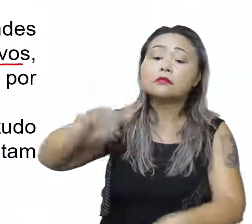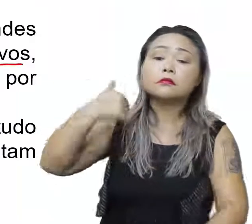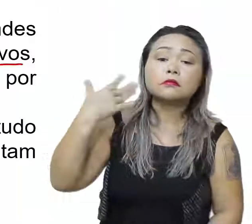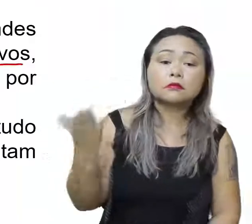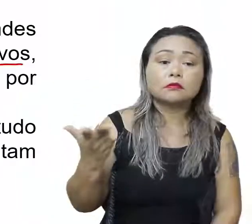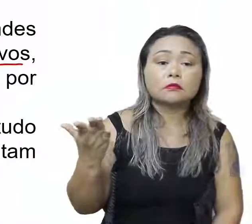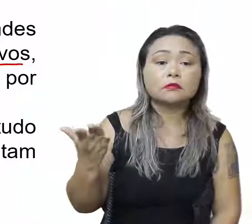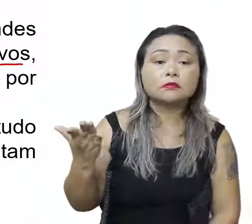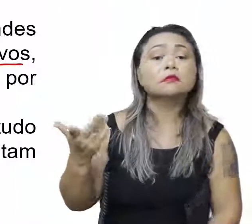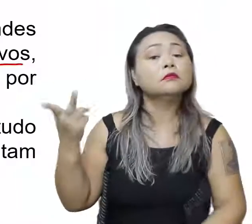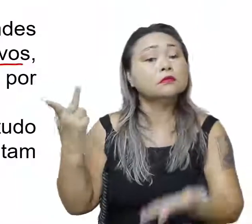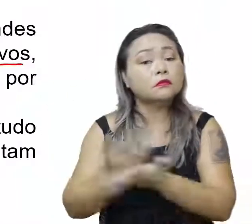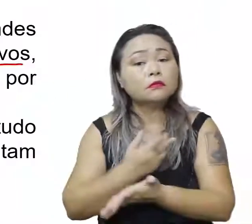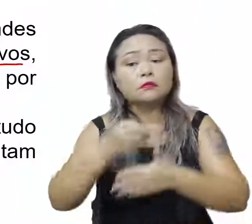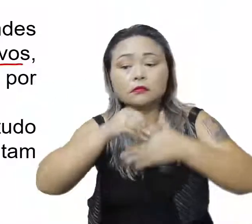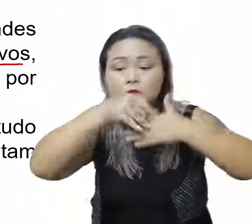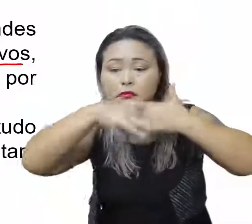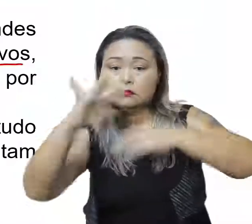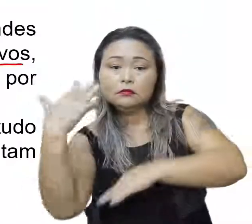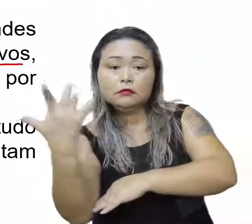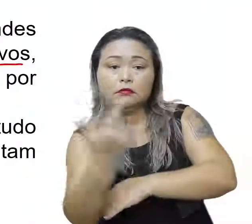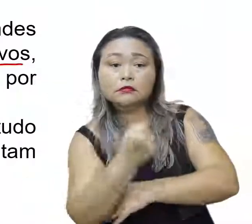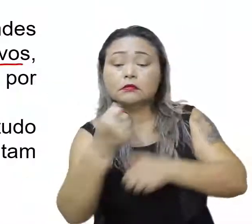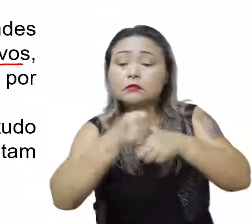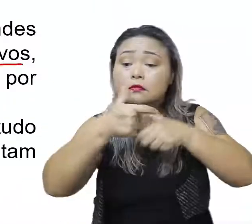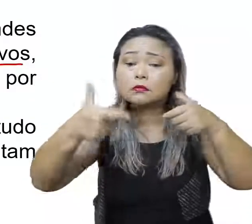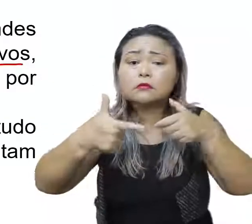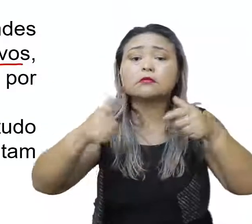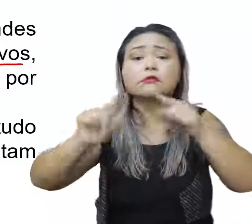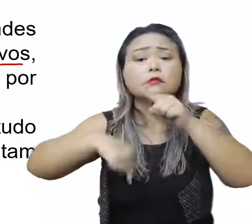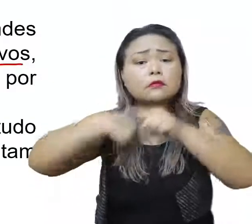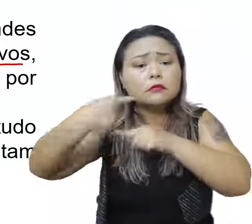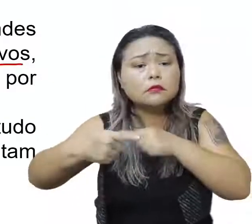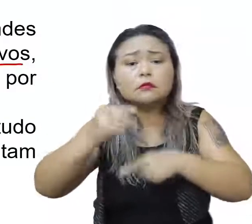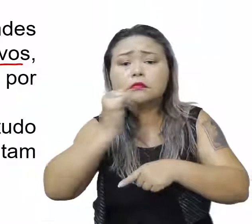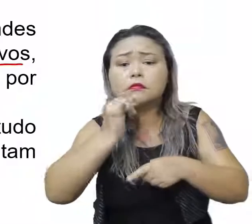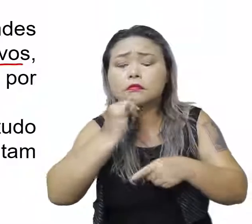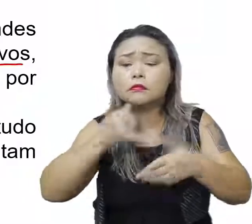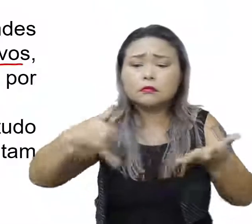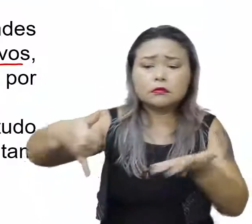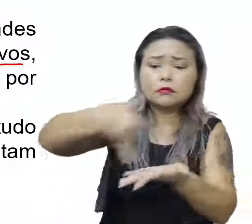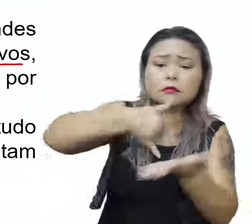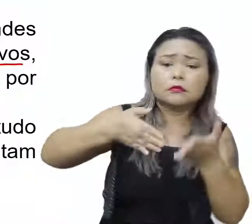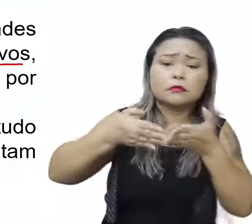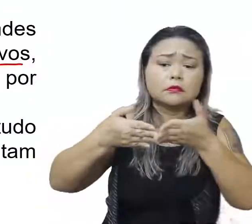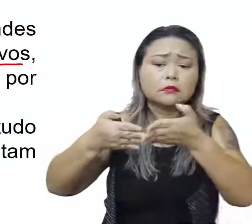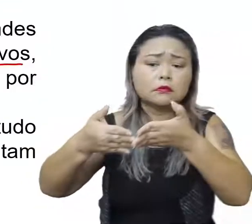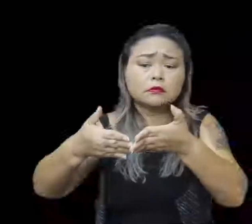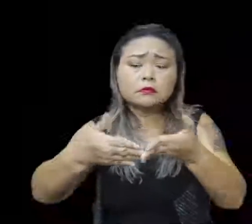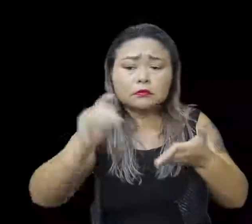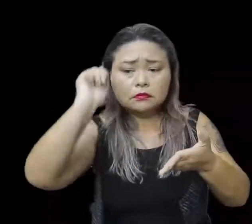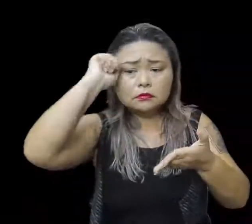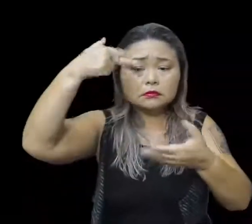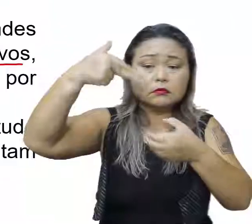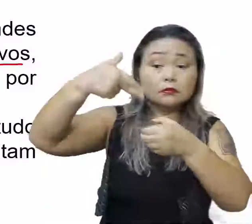a ocorrente de desastres ambientais de grandes proporções como no caso de derramamento de óleo de navios